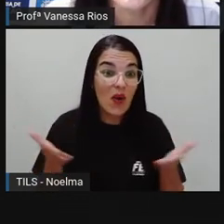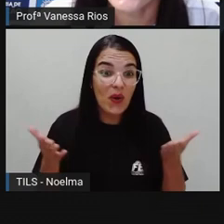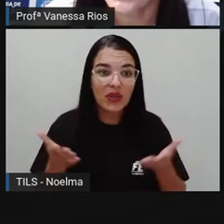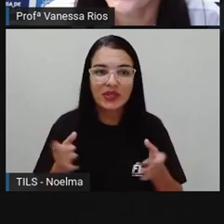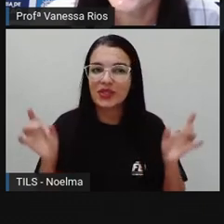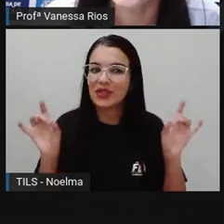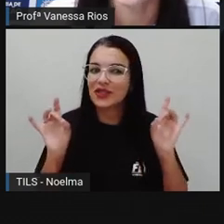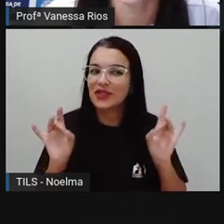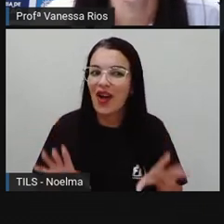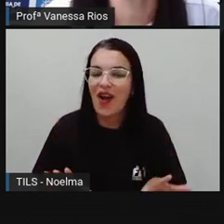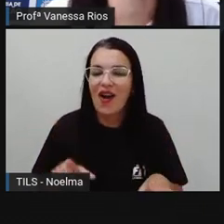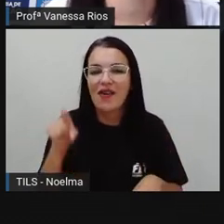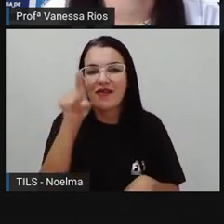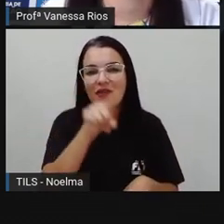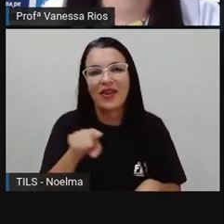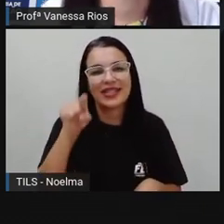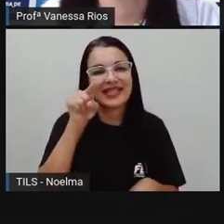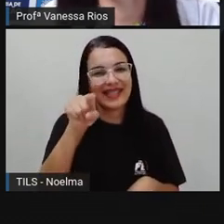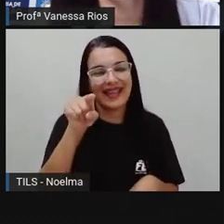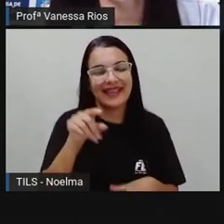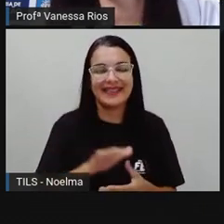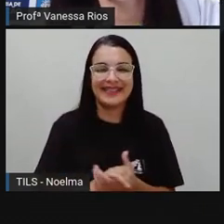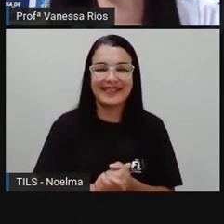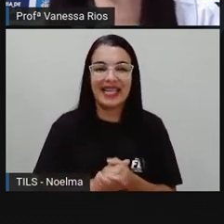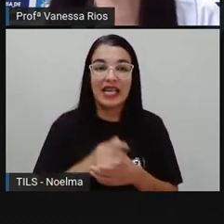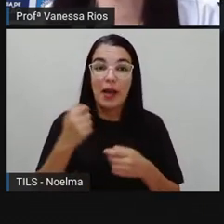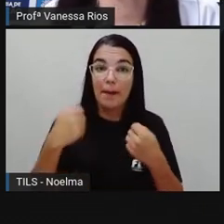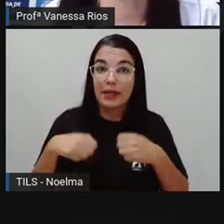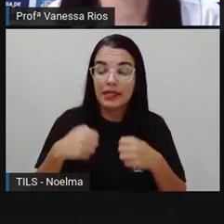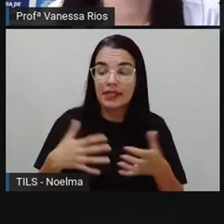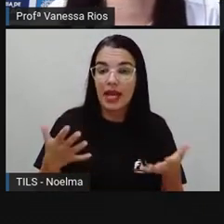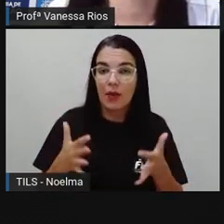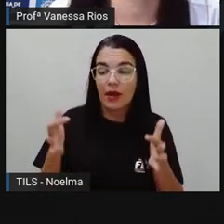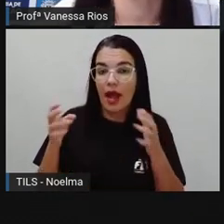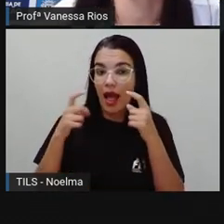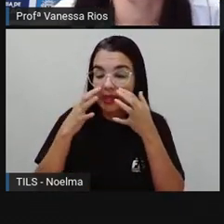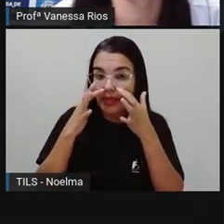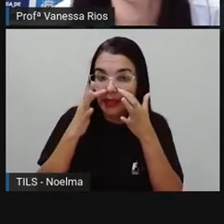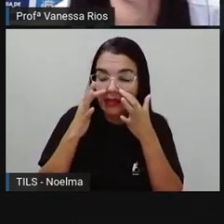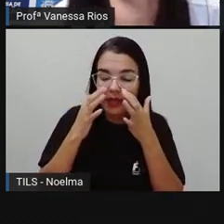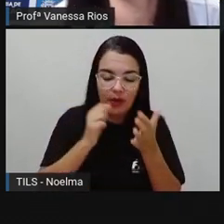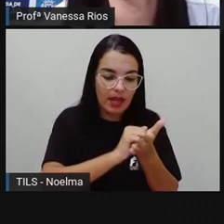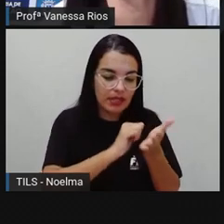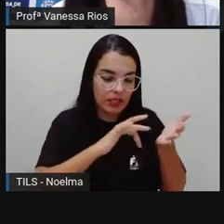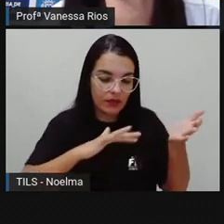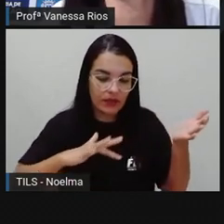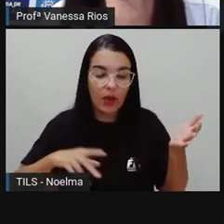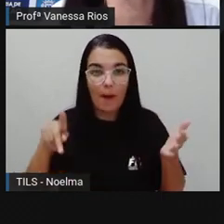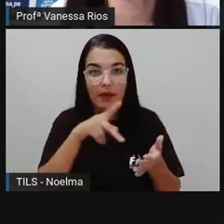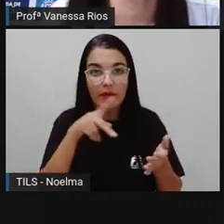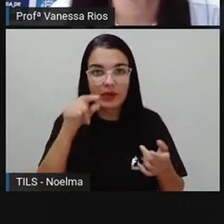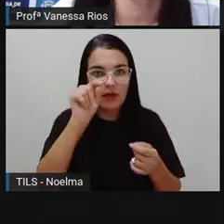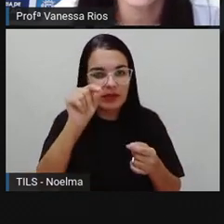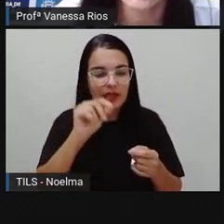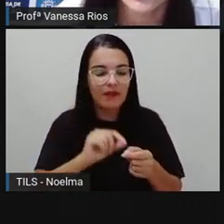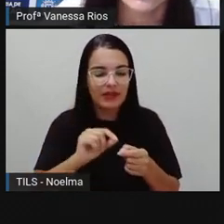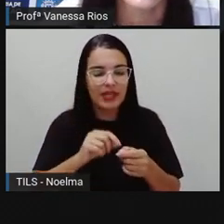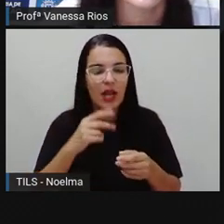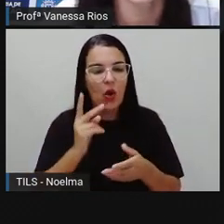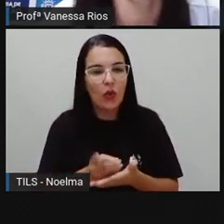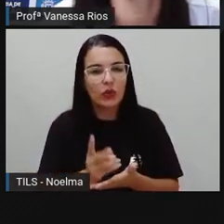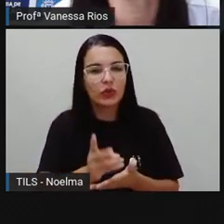é só. Agora é com você. Preste atenção aí nas atividades que a sua própria professor preparou para dar